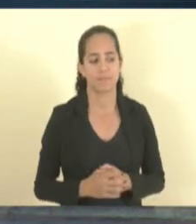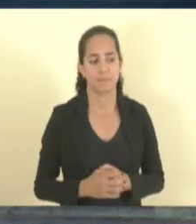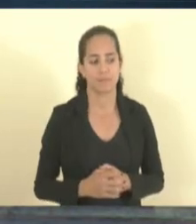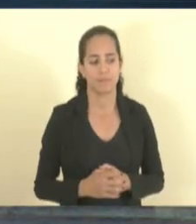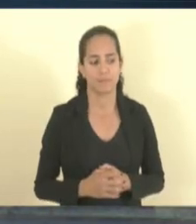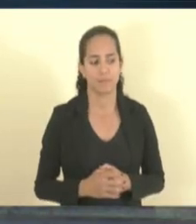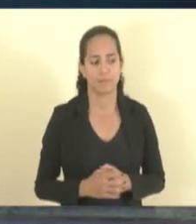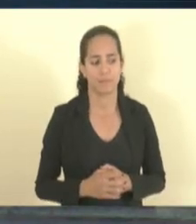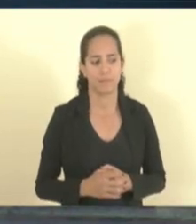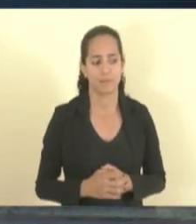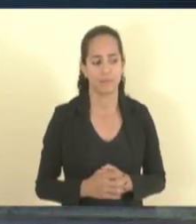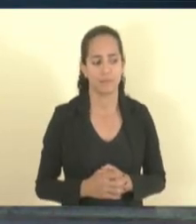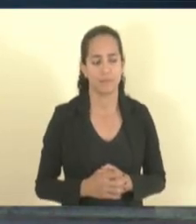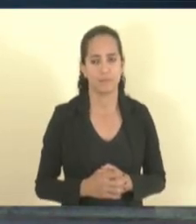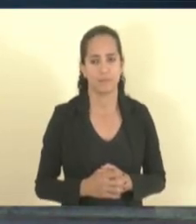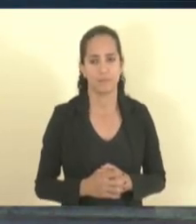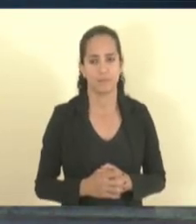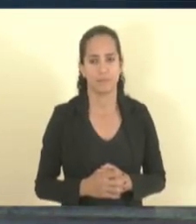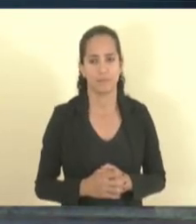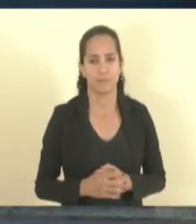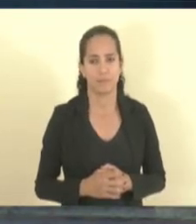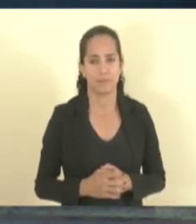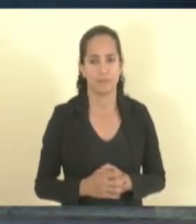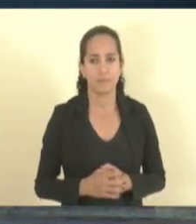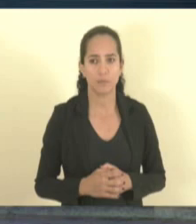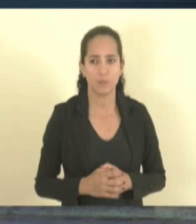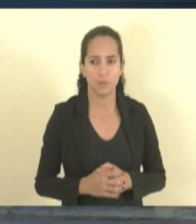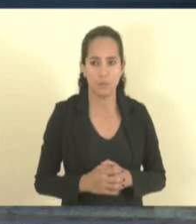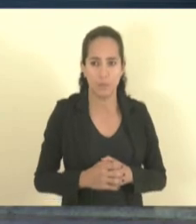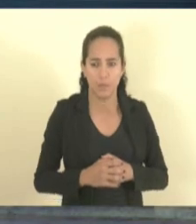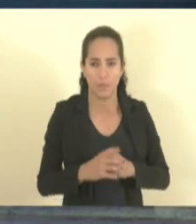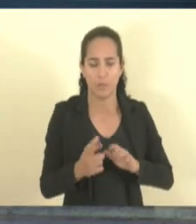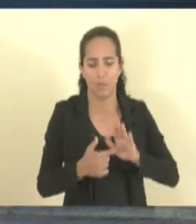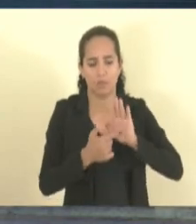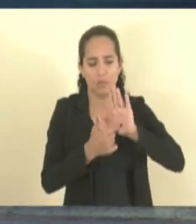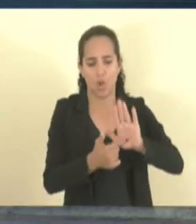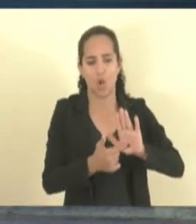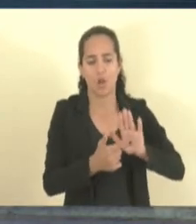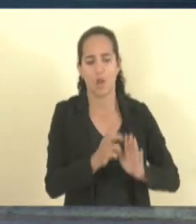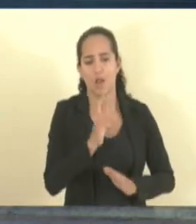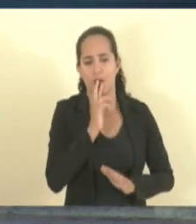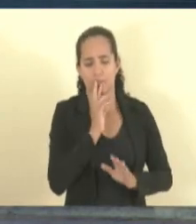Aí, nossos resultados em 2023.